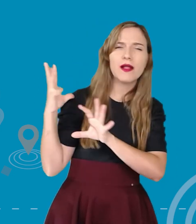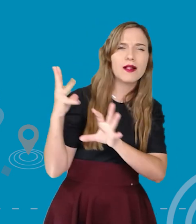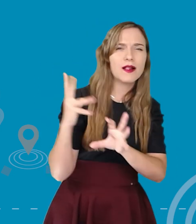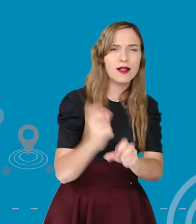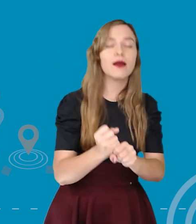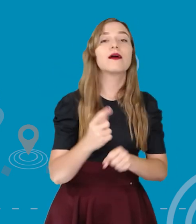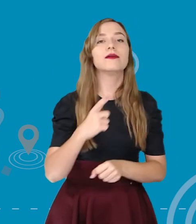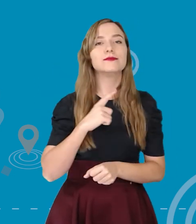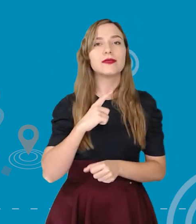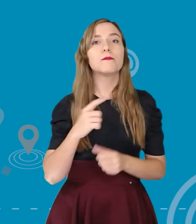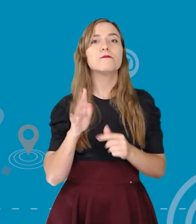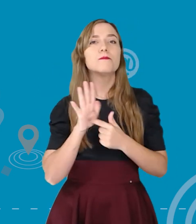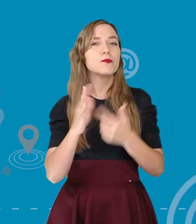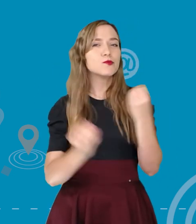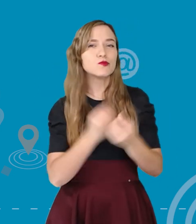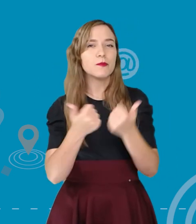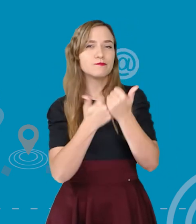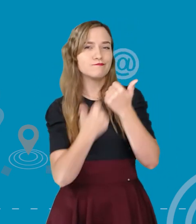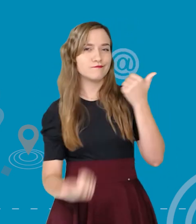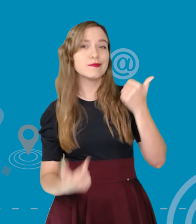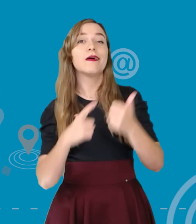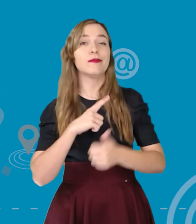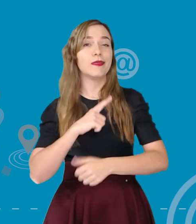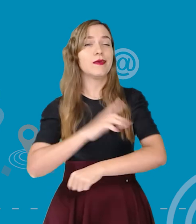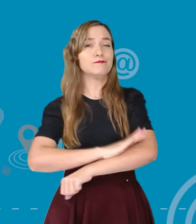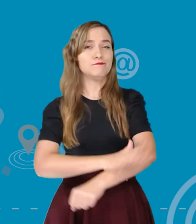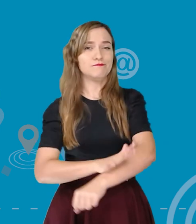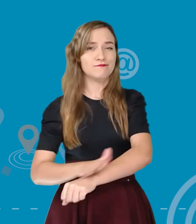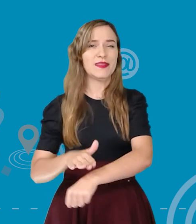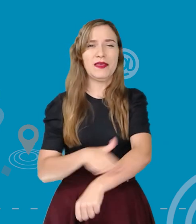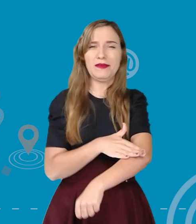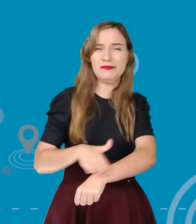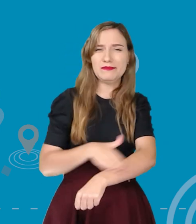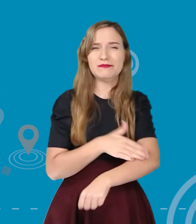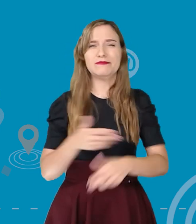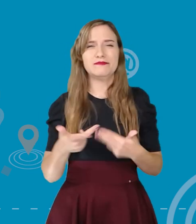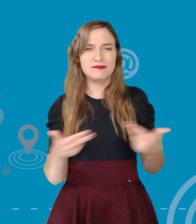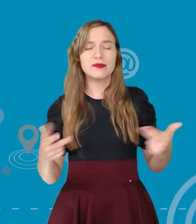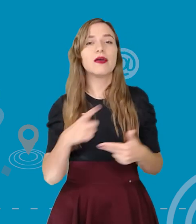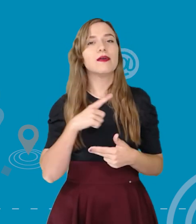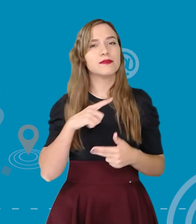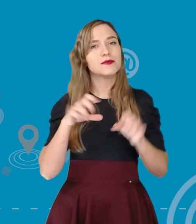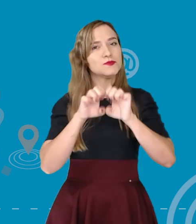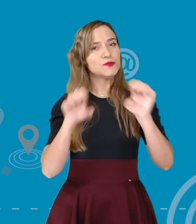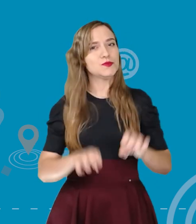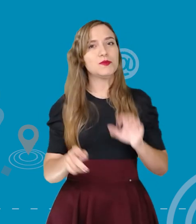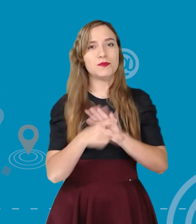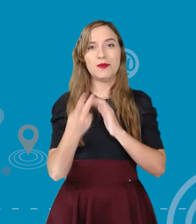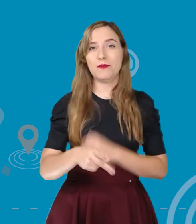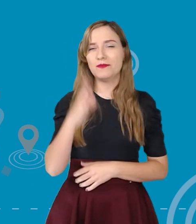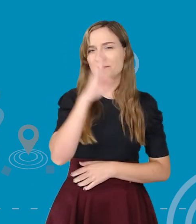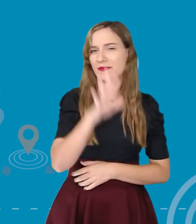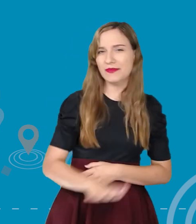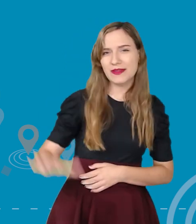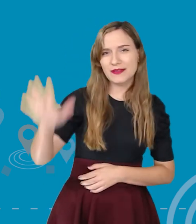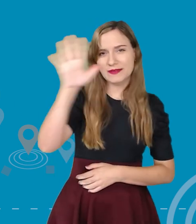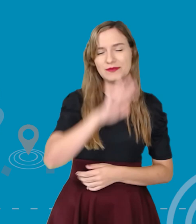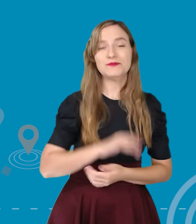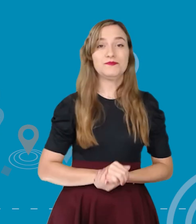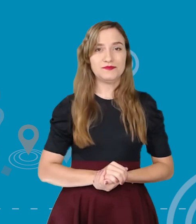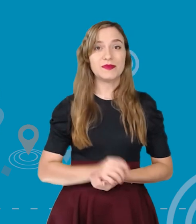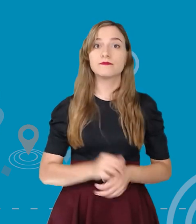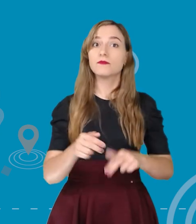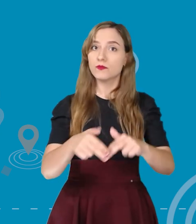que promoveram a construção das hierarquias raciais que estruturam a nossa sociedade